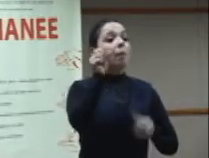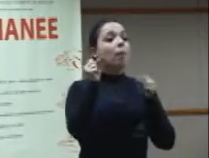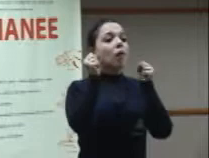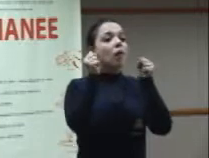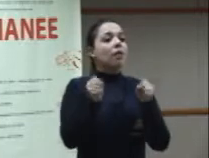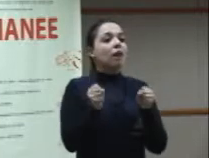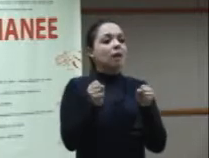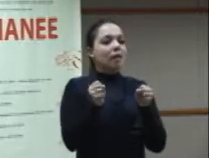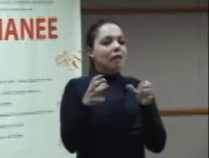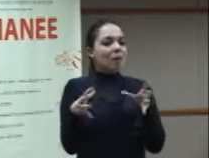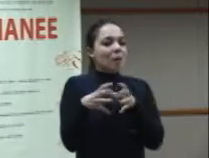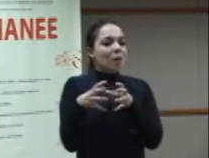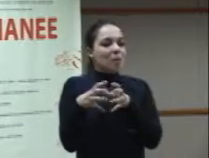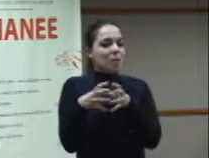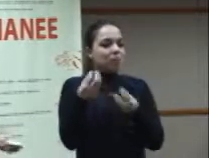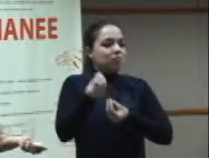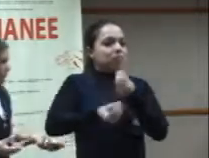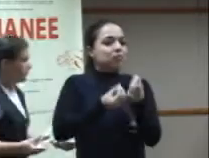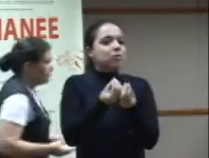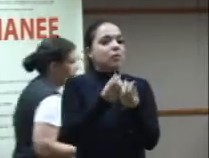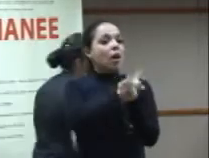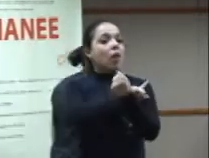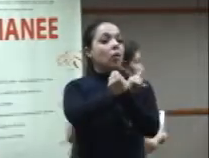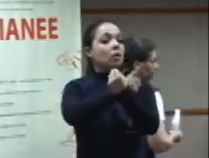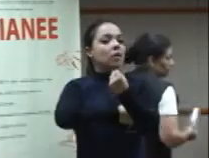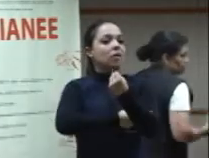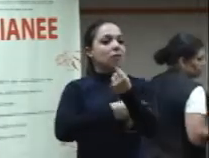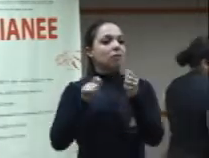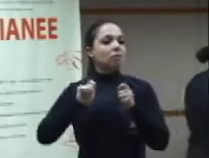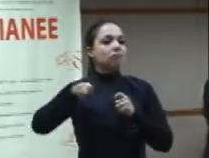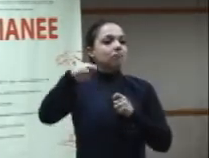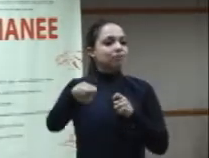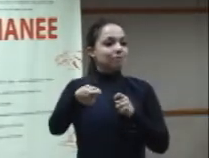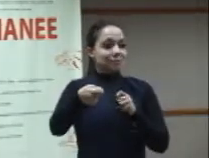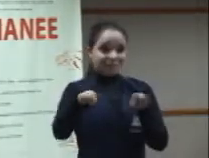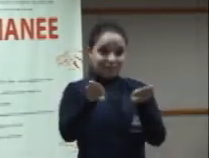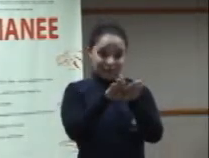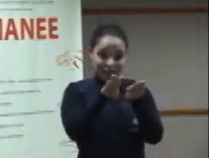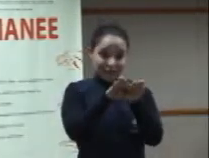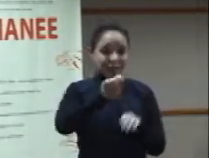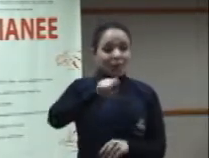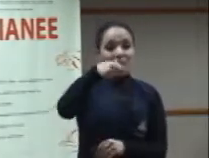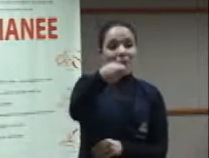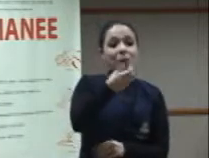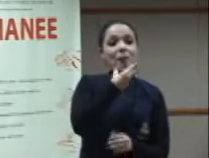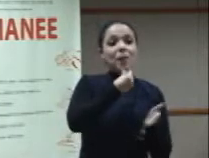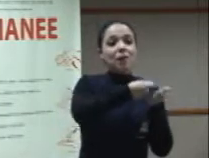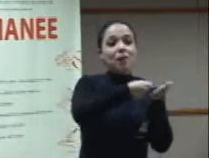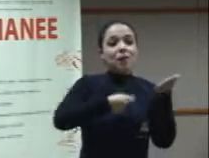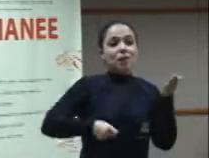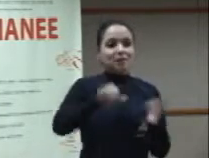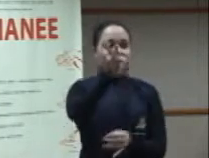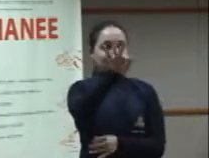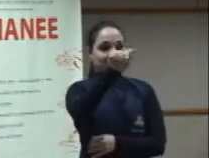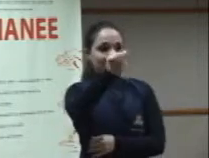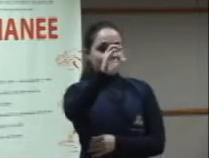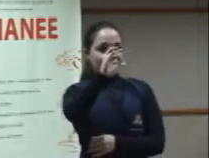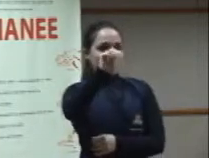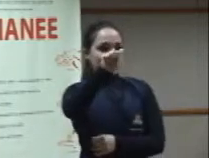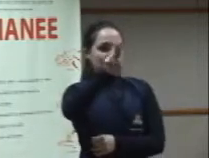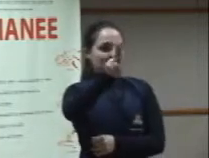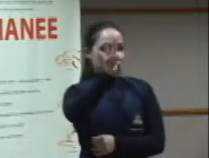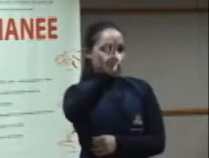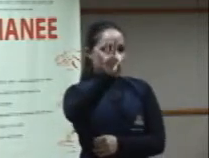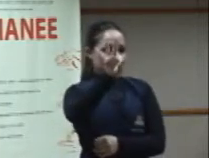relações simétricas ou assimétricas, segundo Foucault, mas não poderíamos realmente deixar de tratar